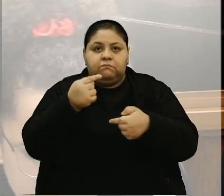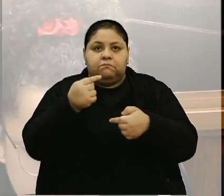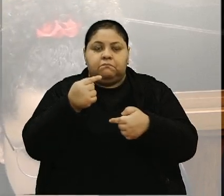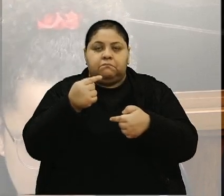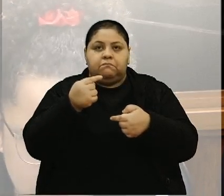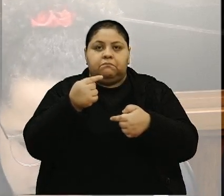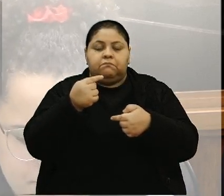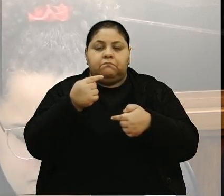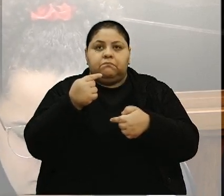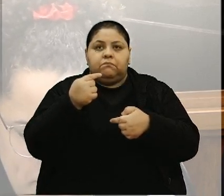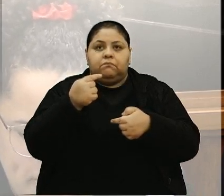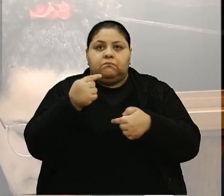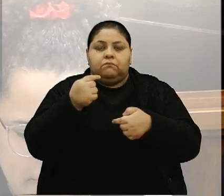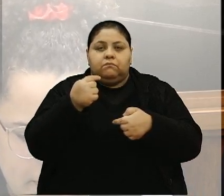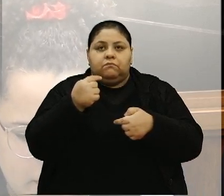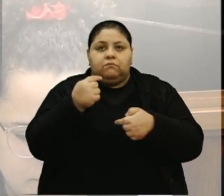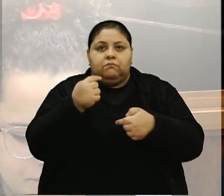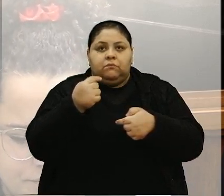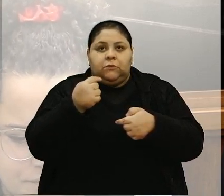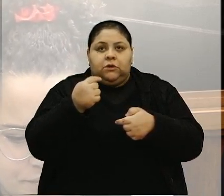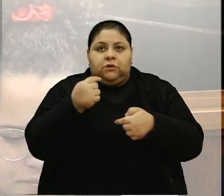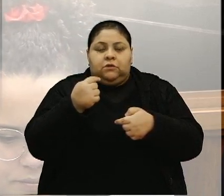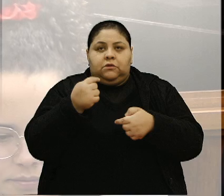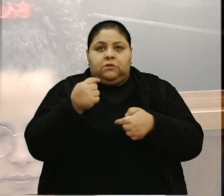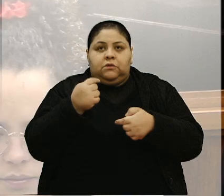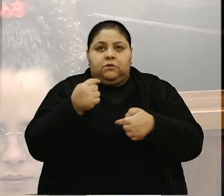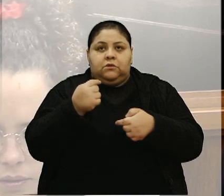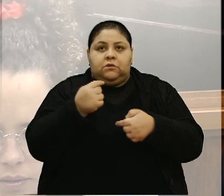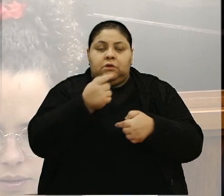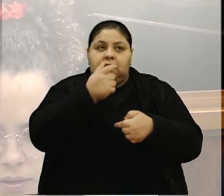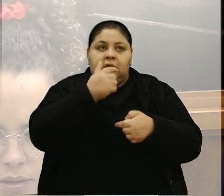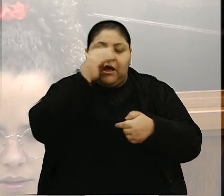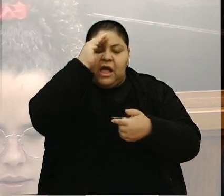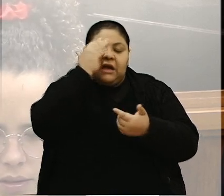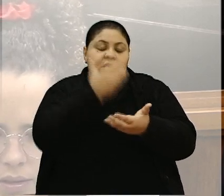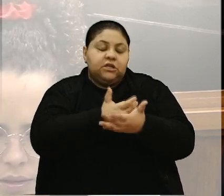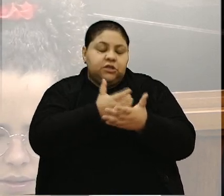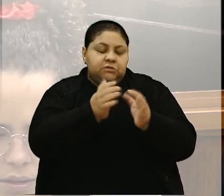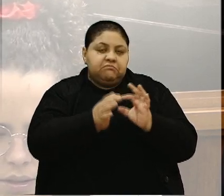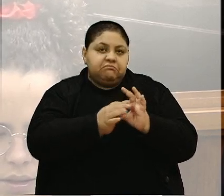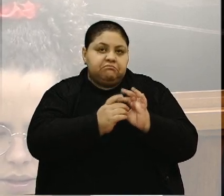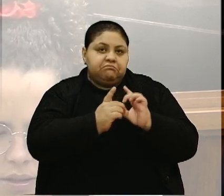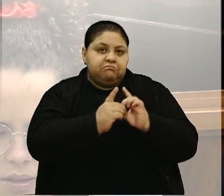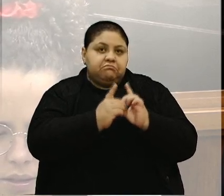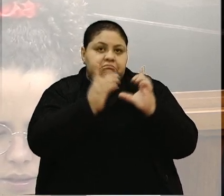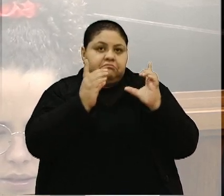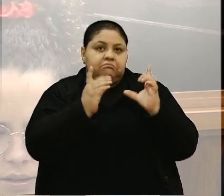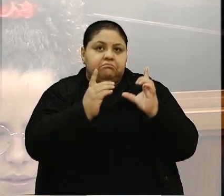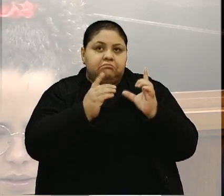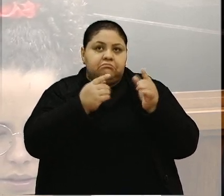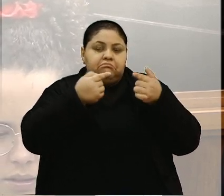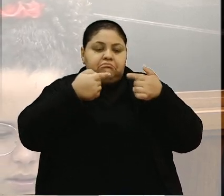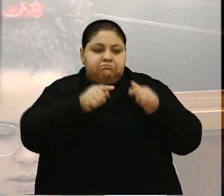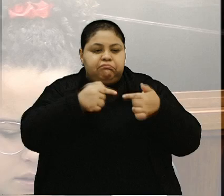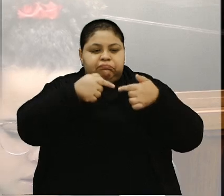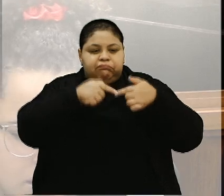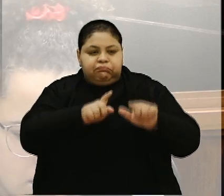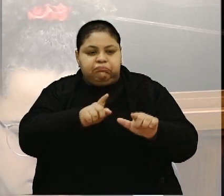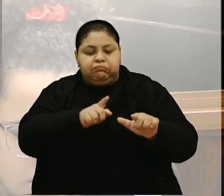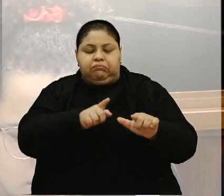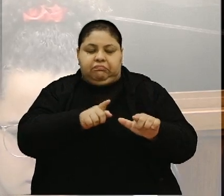faz achaque com a democracia e ataca pessoalmente